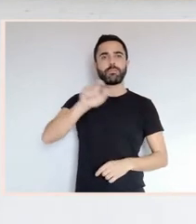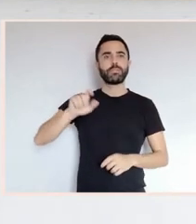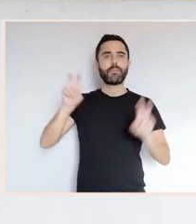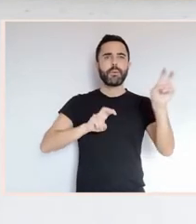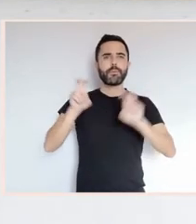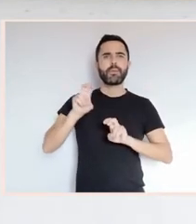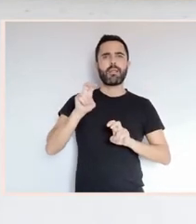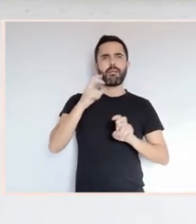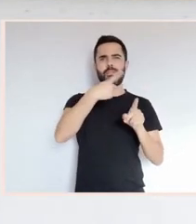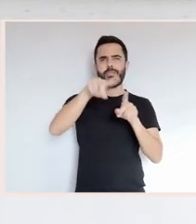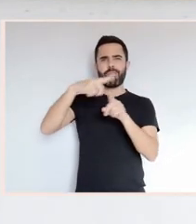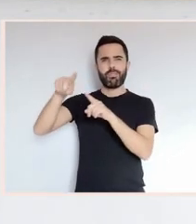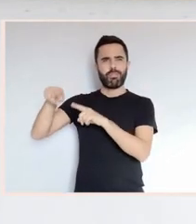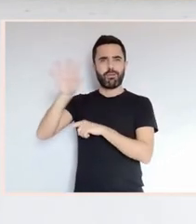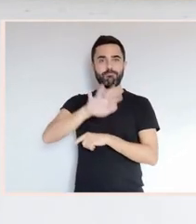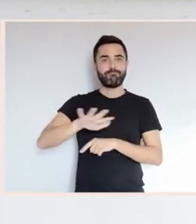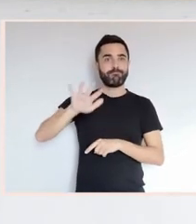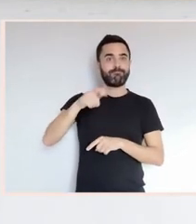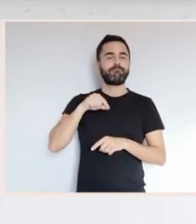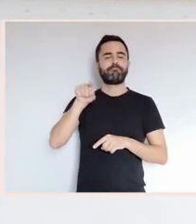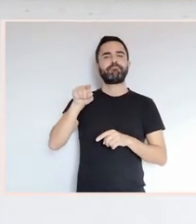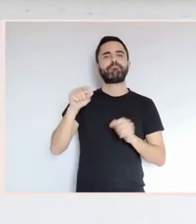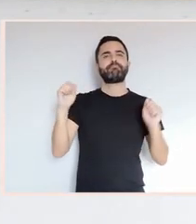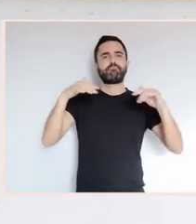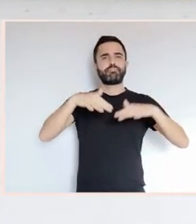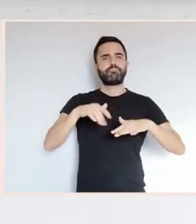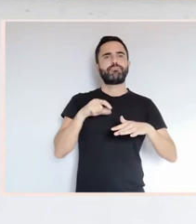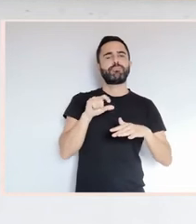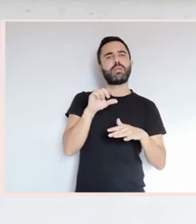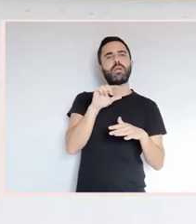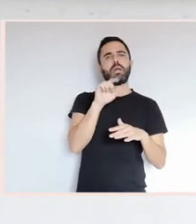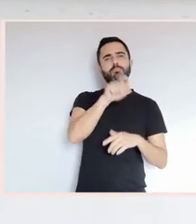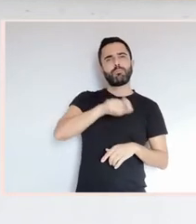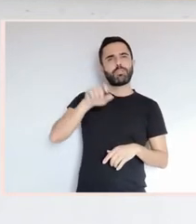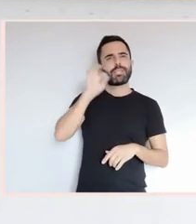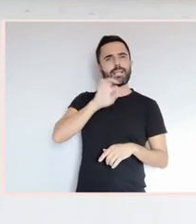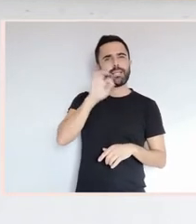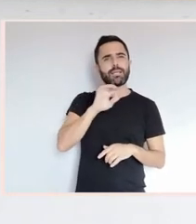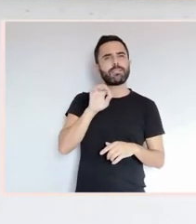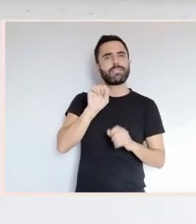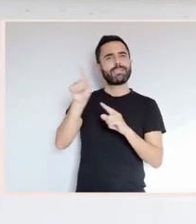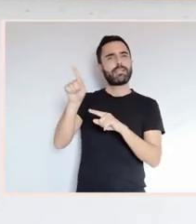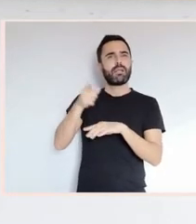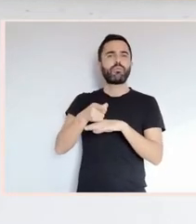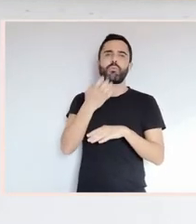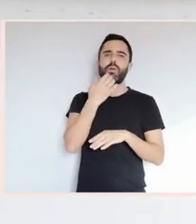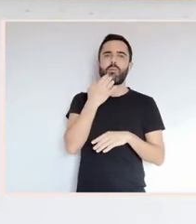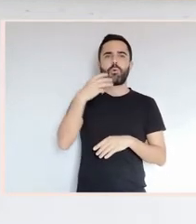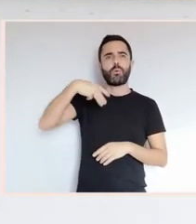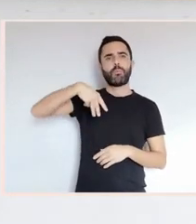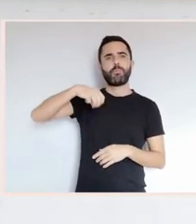Aquí, Xeoane, puido coincidir con outros galegos exiliados como Marús Amayo, Manuel Colmeiro,